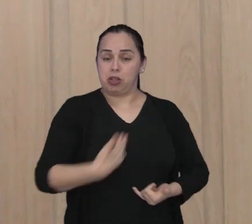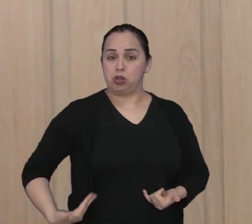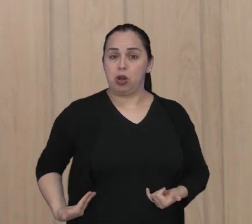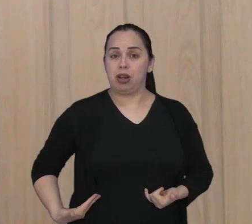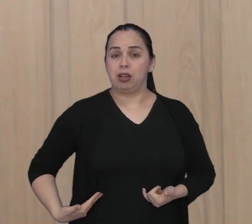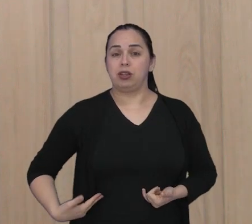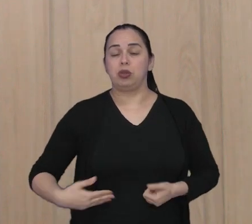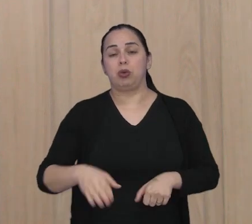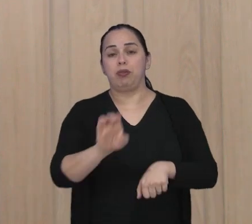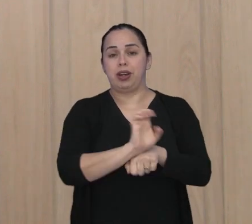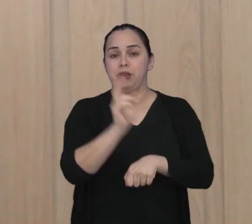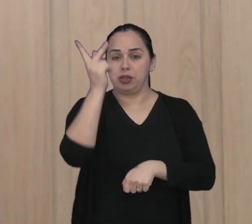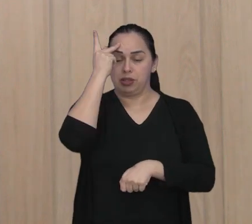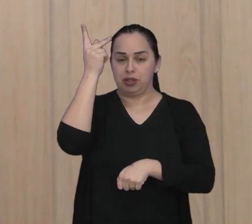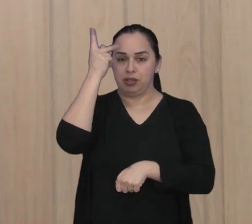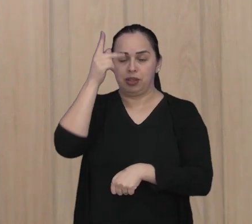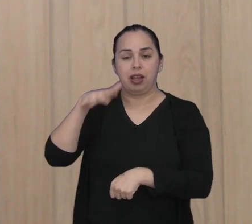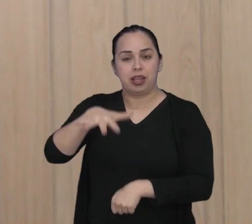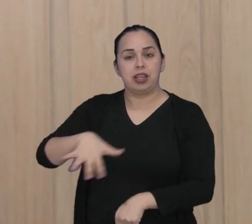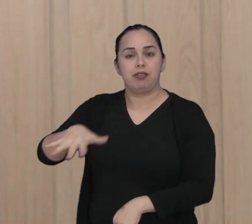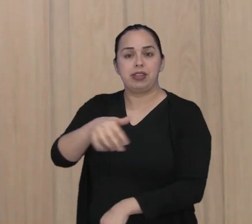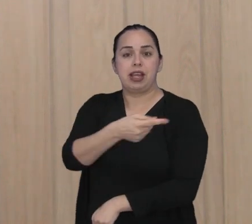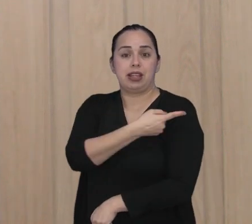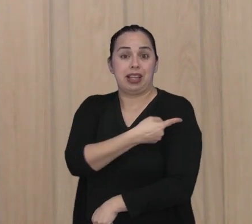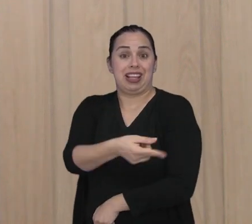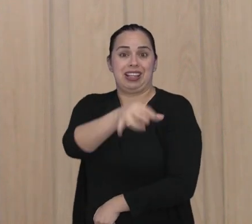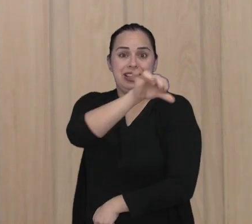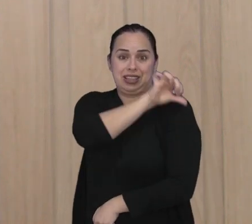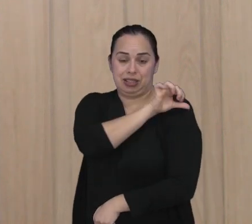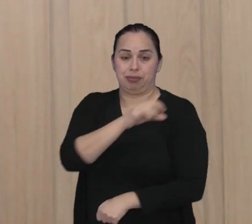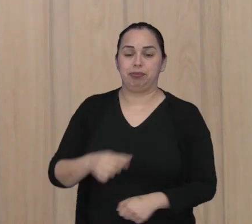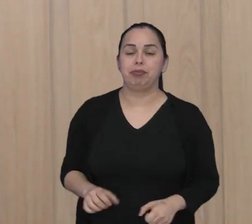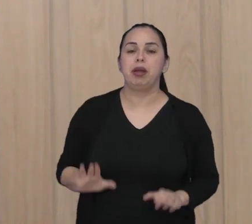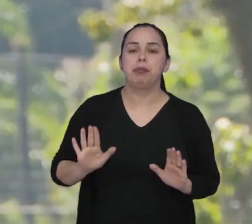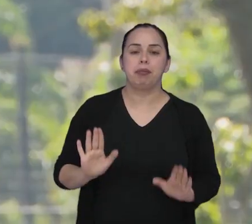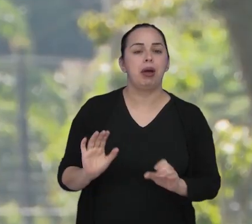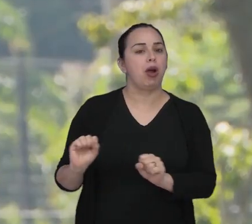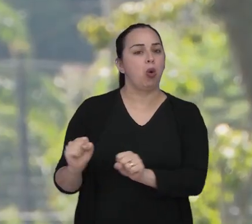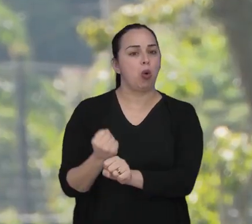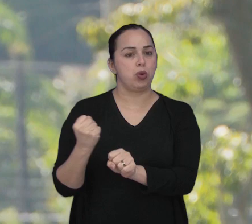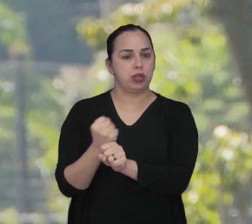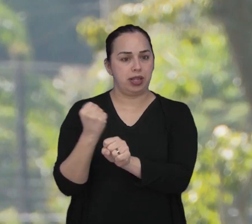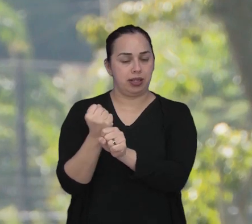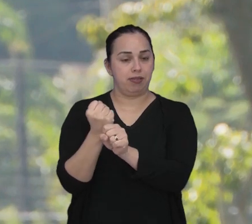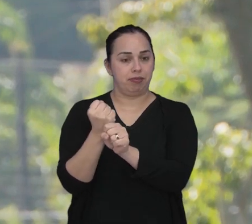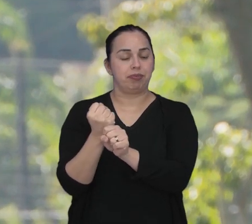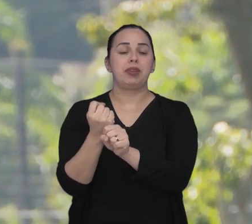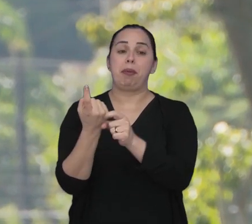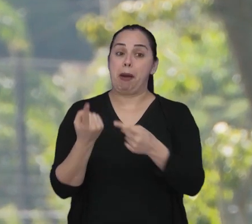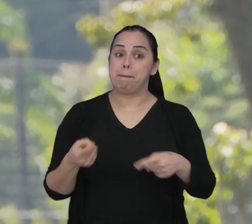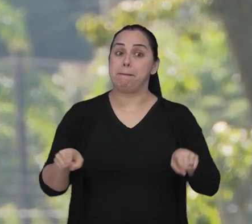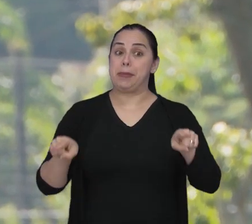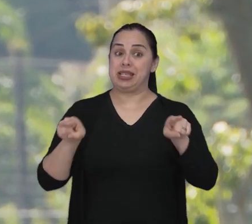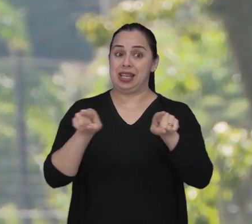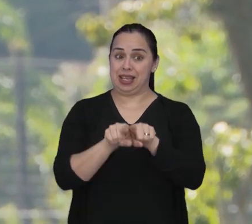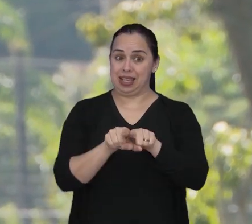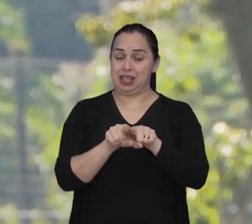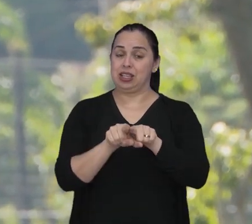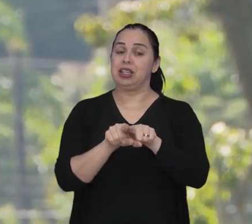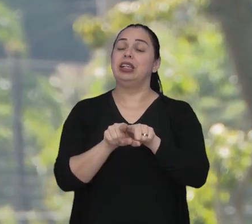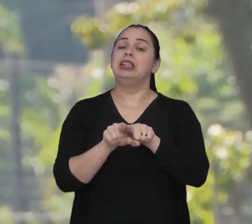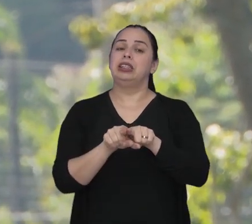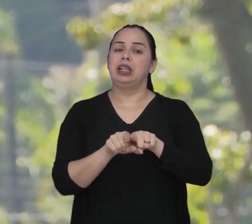pelo governo do Estado que será uma escola de ensino fundamental 2 e ensino médio. Para a construção da escola será feita uma